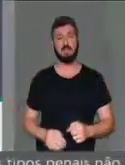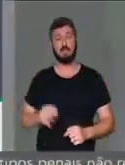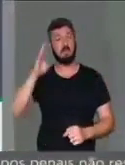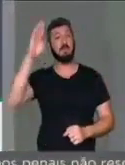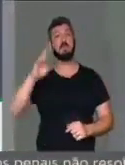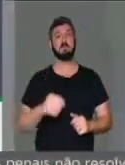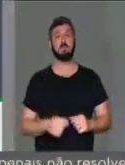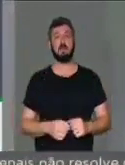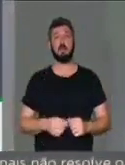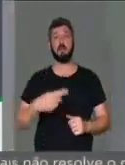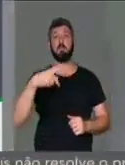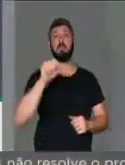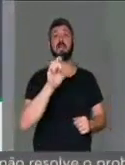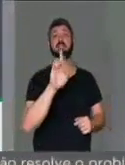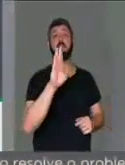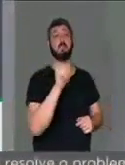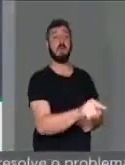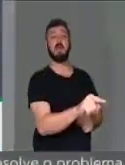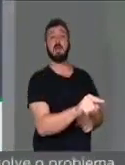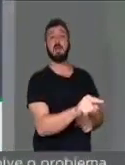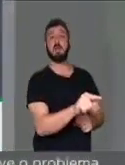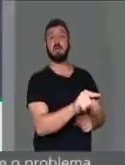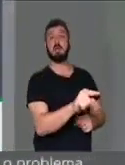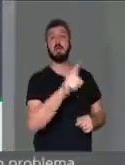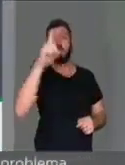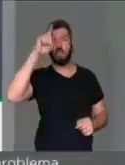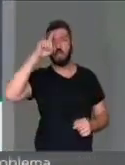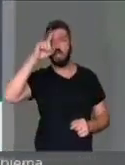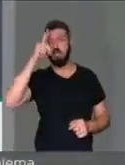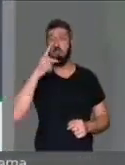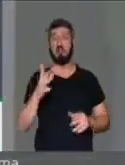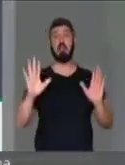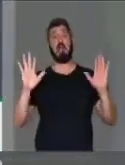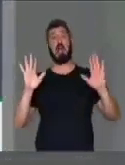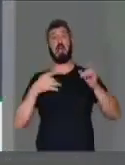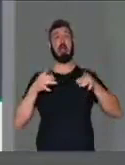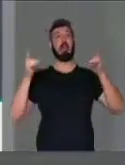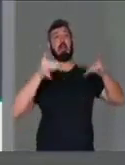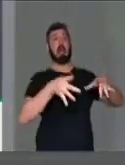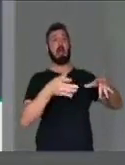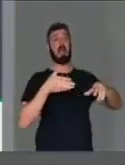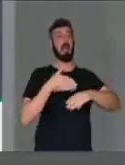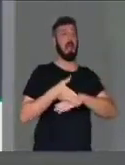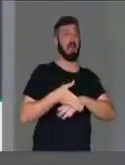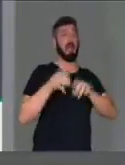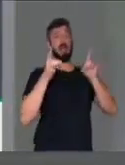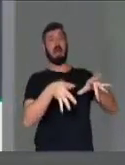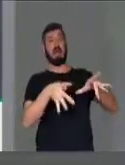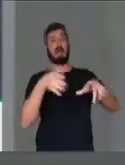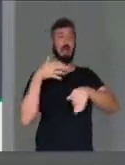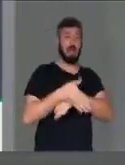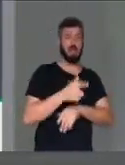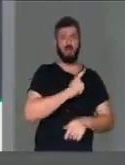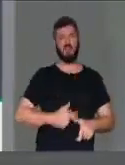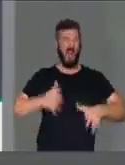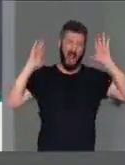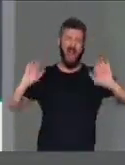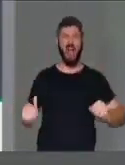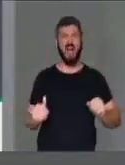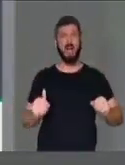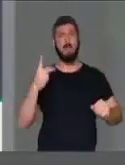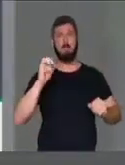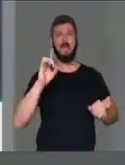principalmente o PSDB, que todo dia fica dizendo que desembarca, que embarca, que desembarca. Ora,